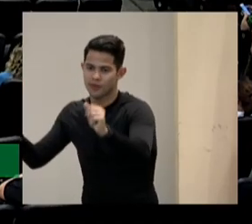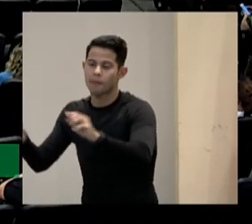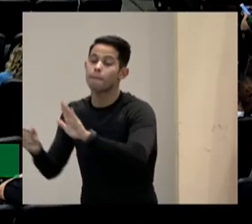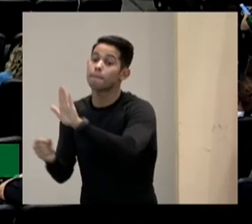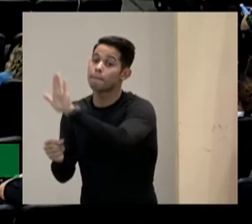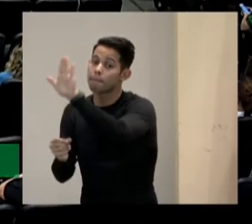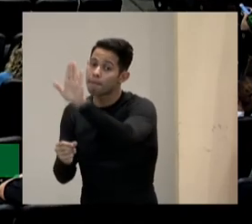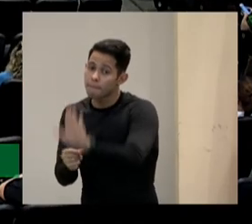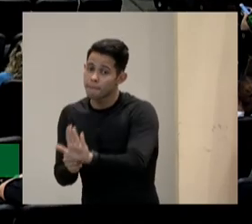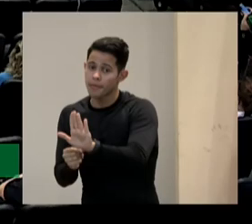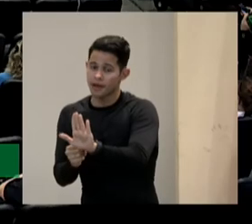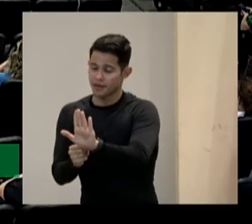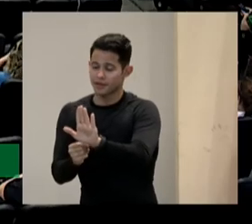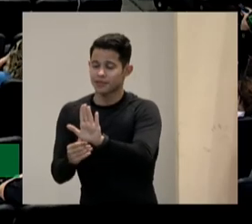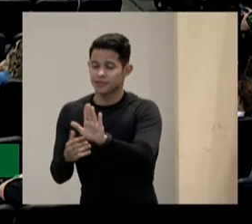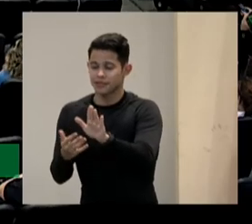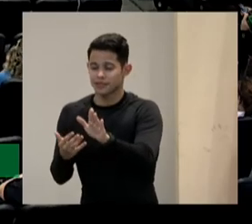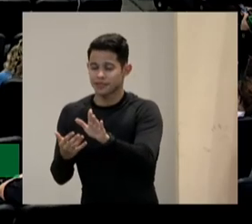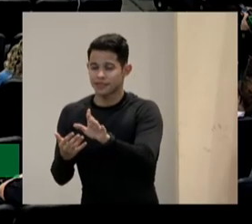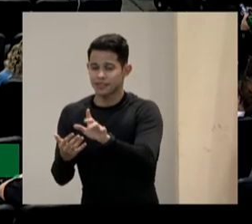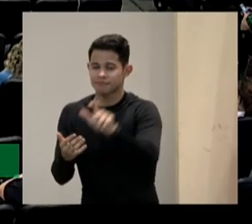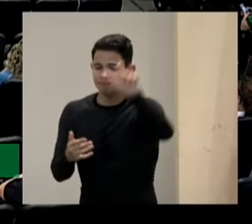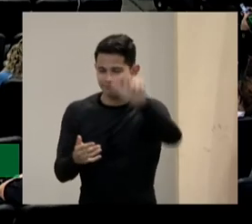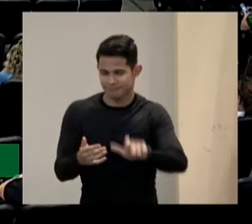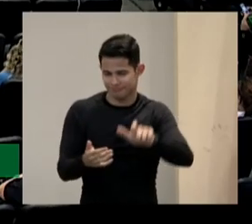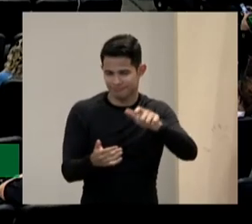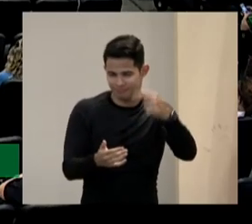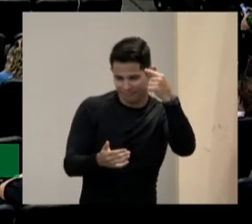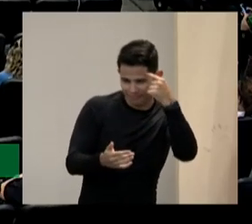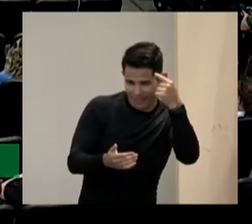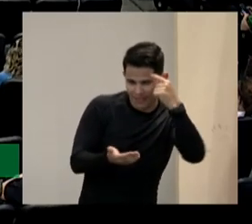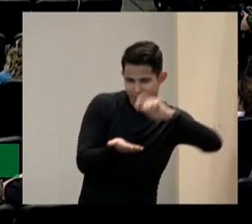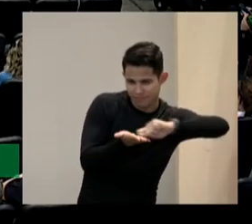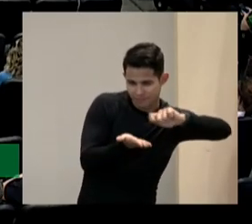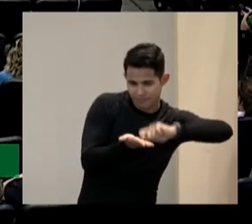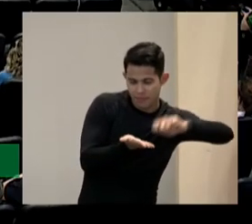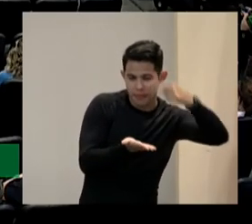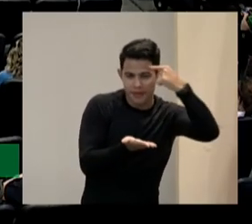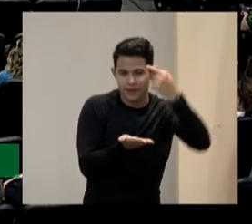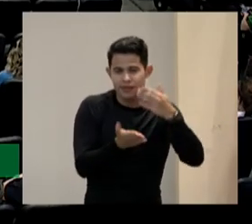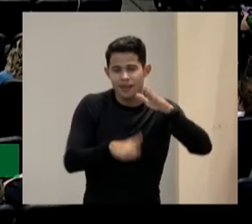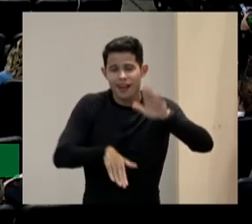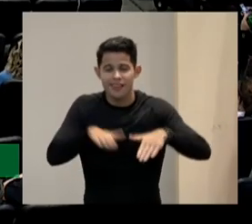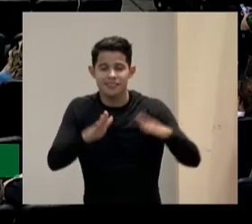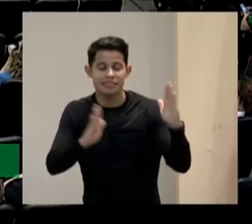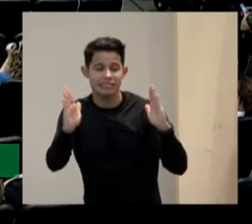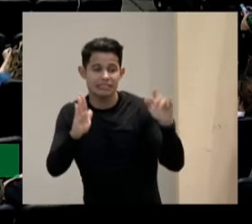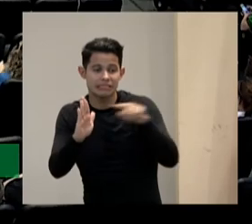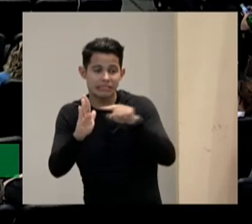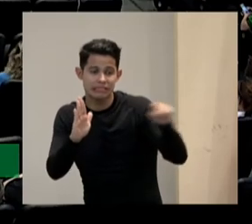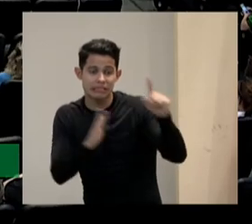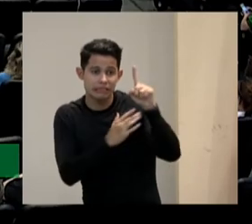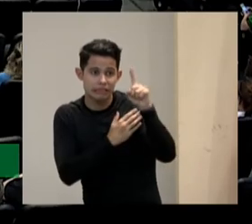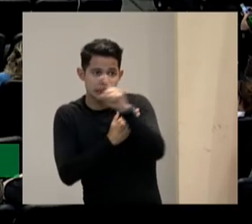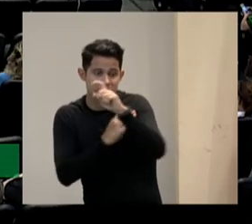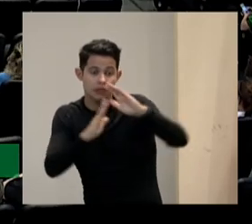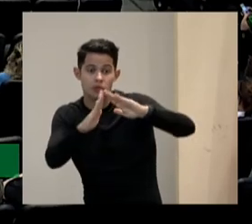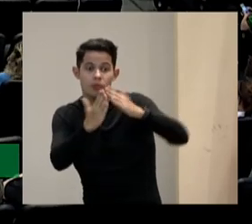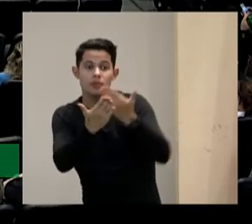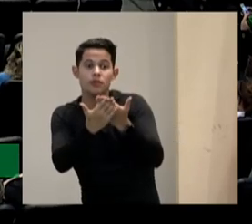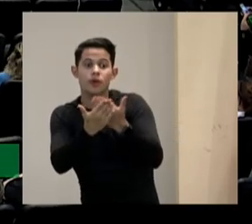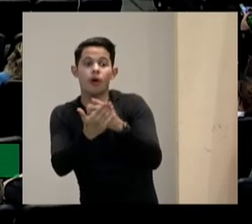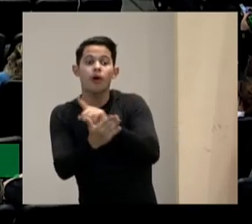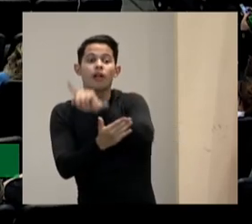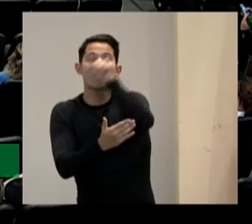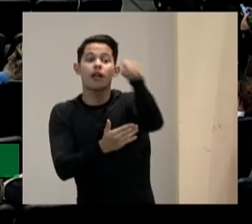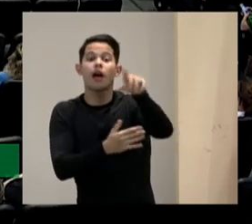Rossi e Meyer também pensaram num momento que dificilmente em uma escola da Kenia iam